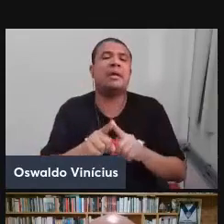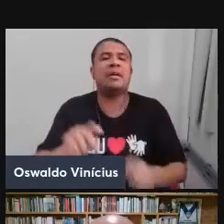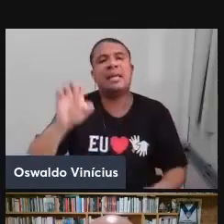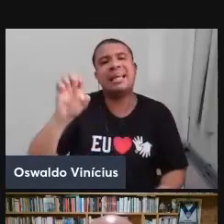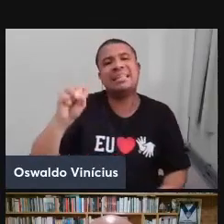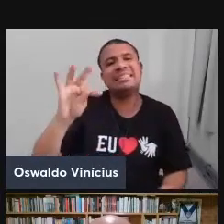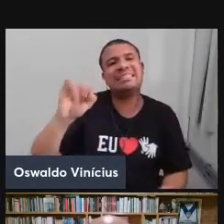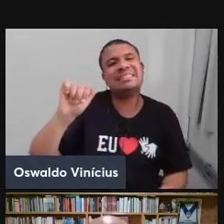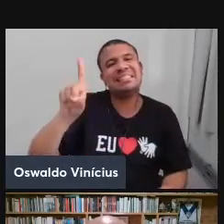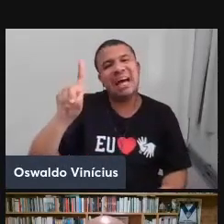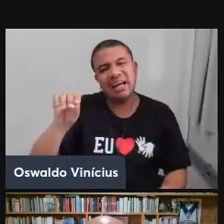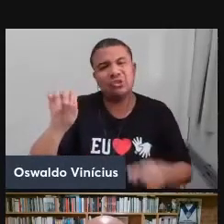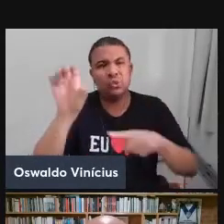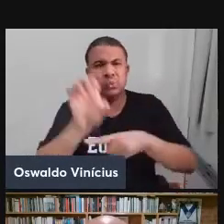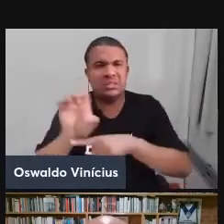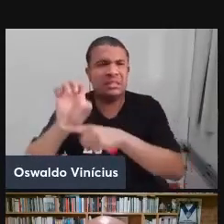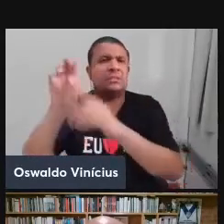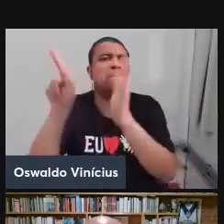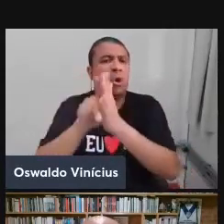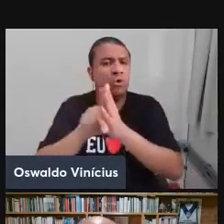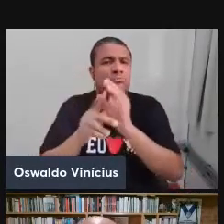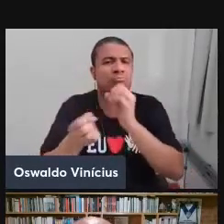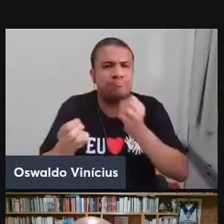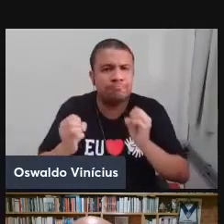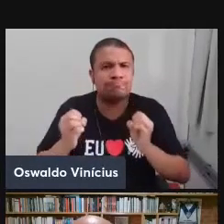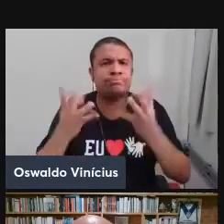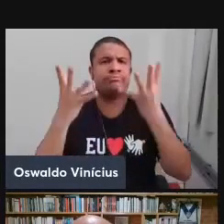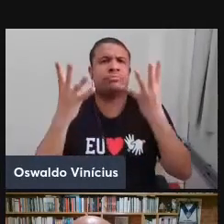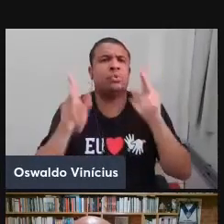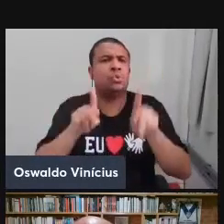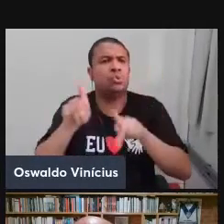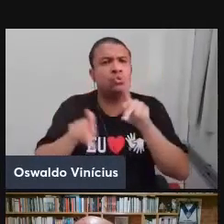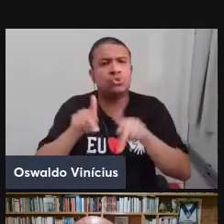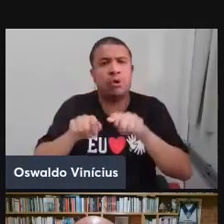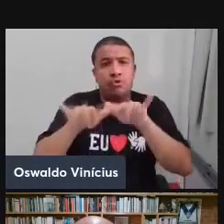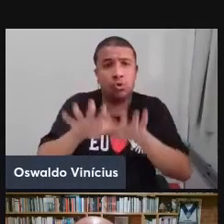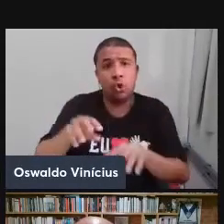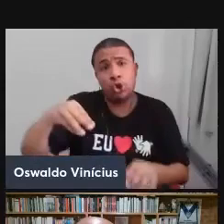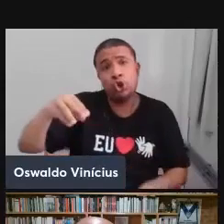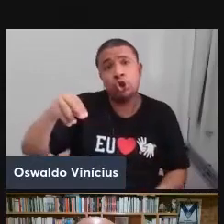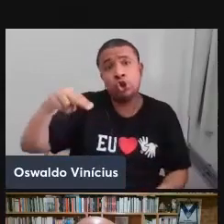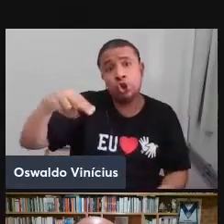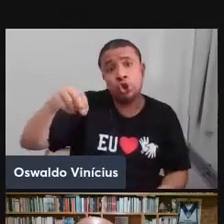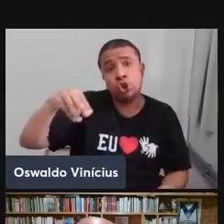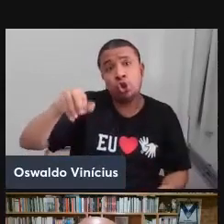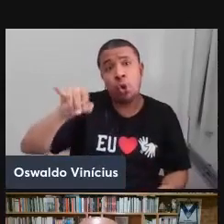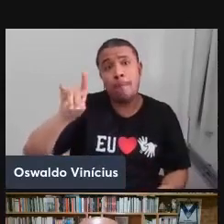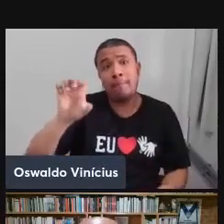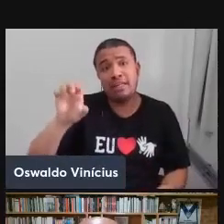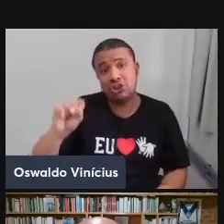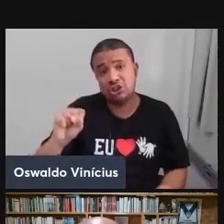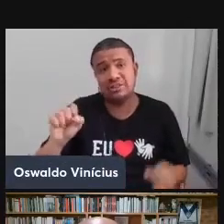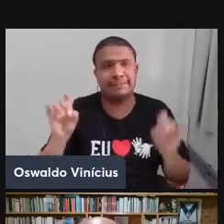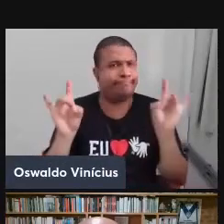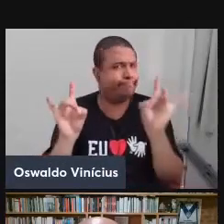criado justamente por aqueles povos que deixam de ser nômades, por aqueles povos que deixam de